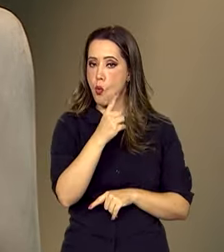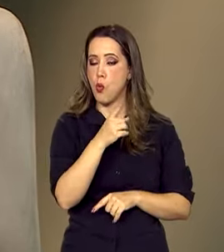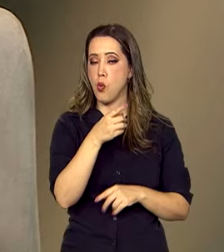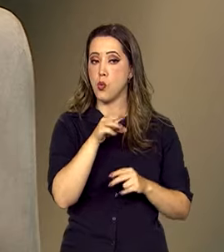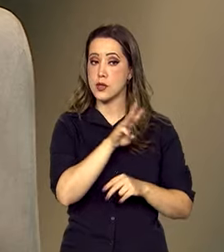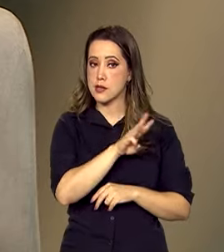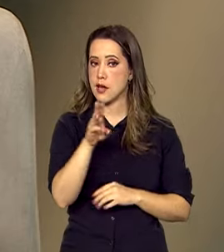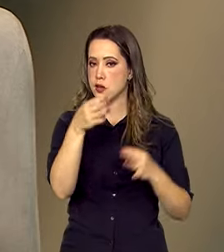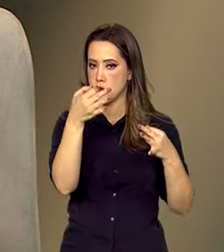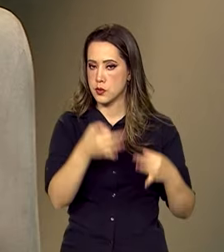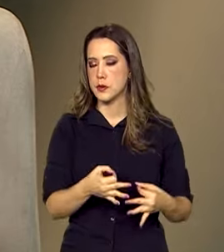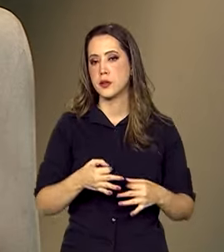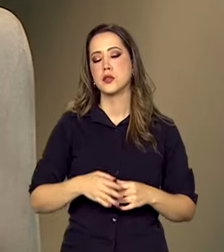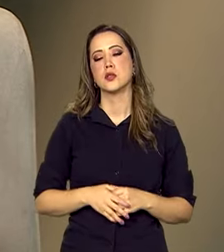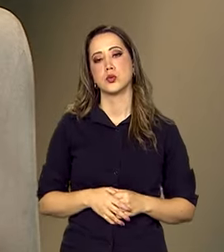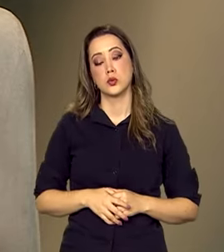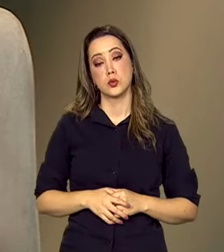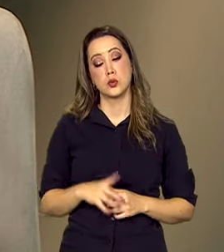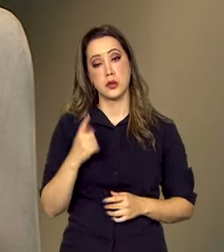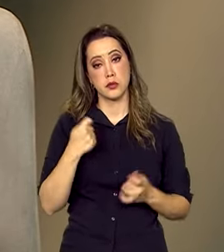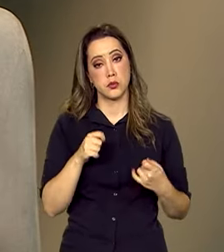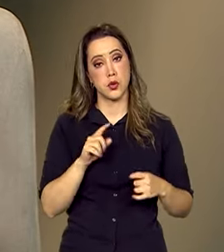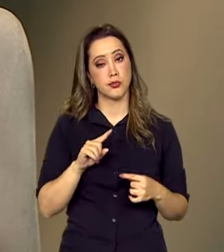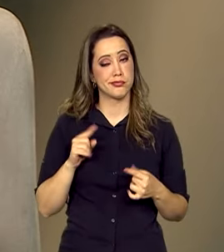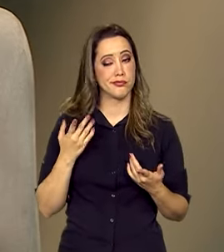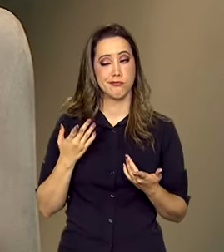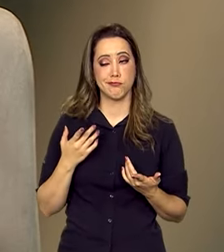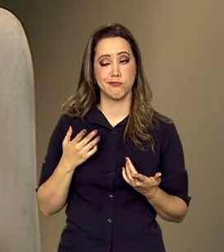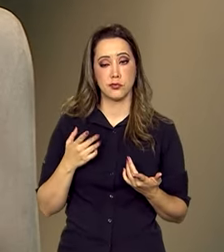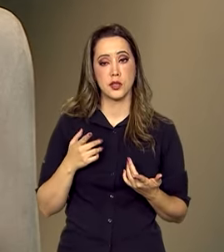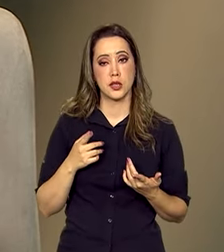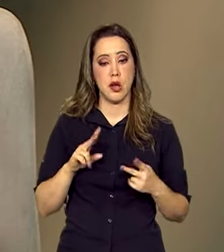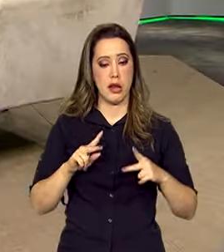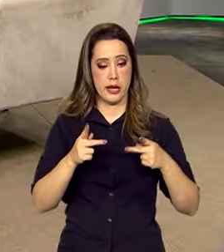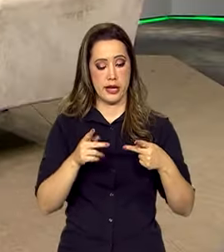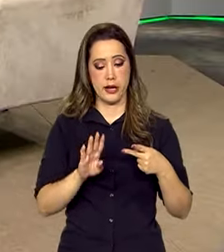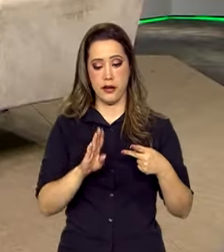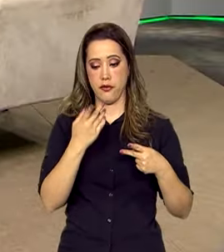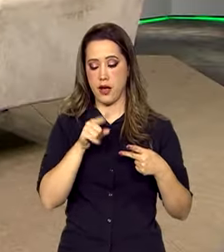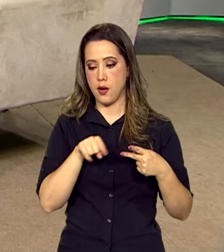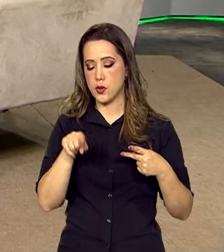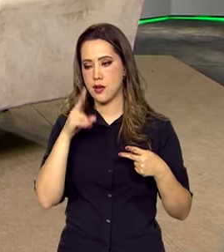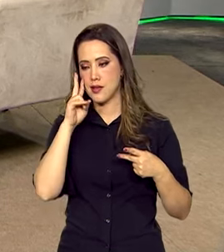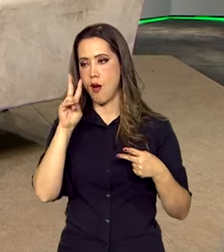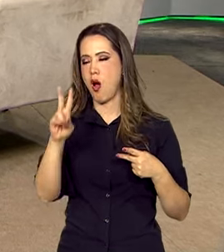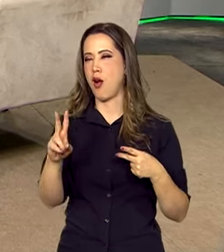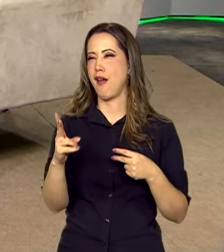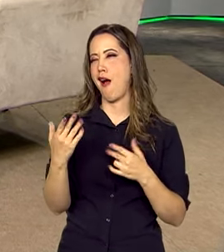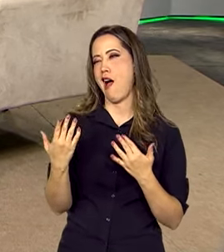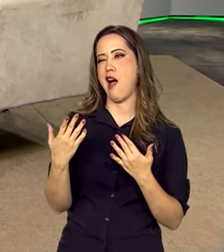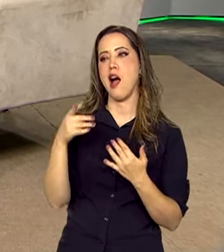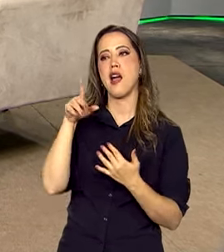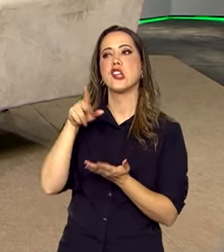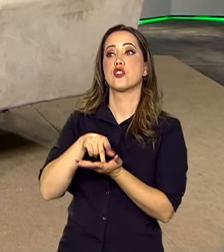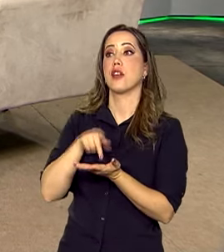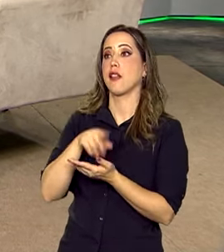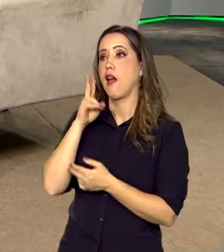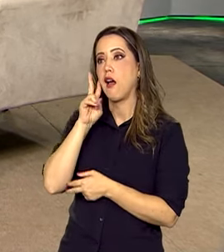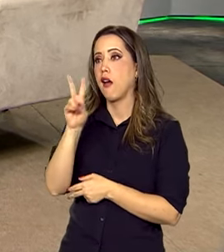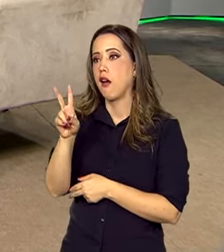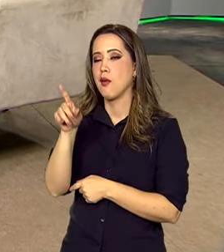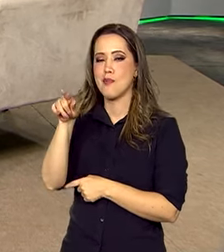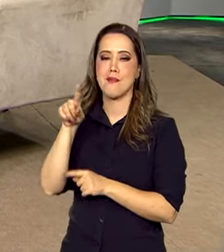falsos é exatamente direcionar para um site falso, que tem a aparência de um site, o Ministério da